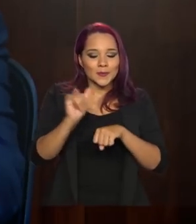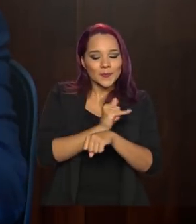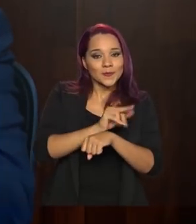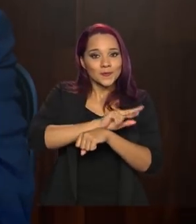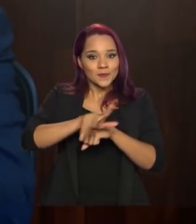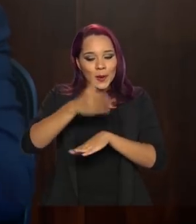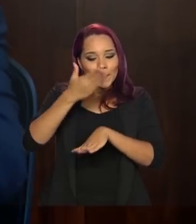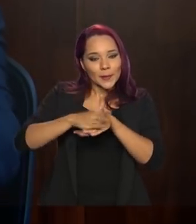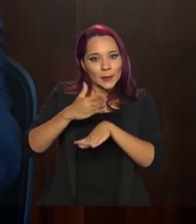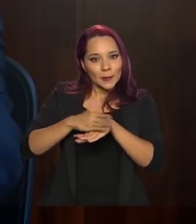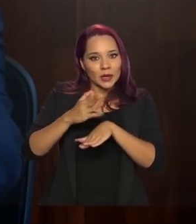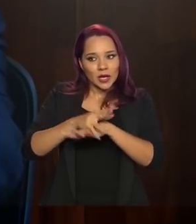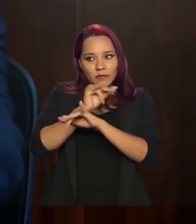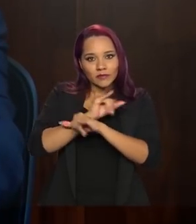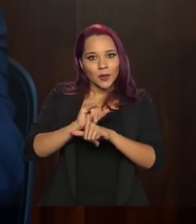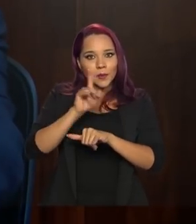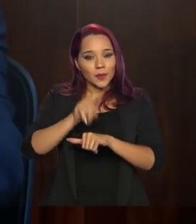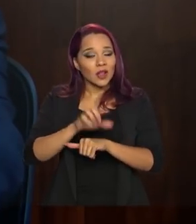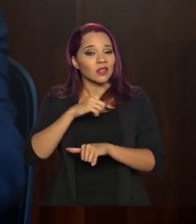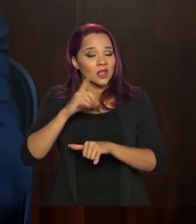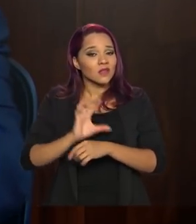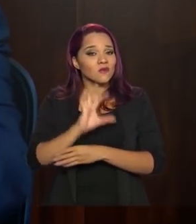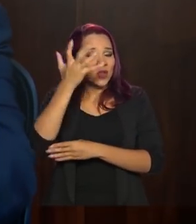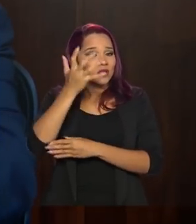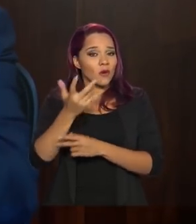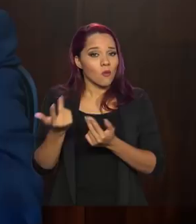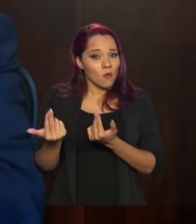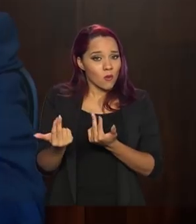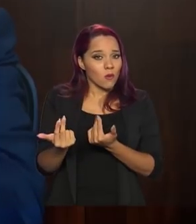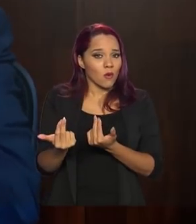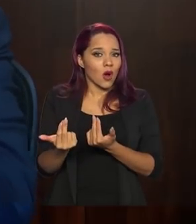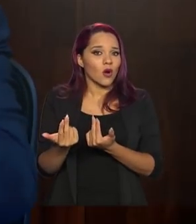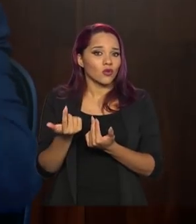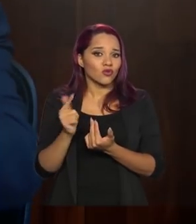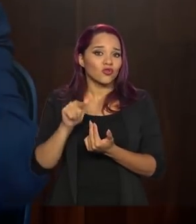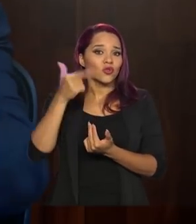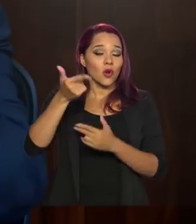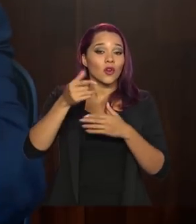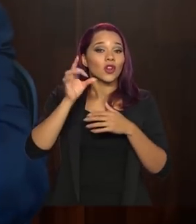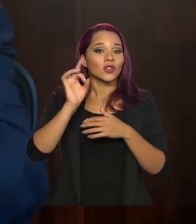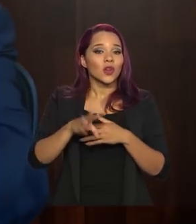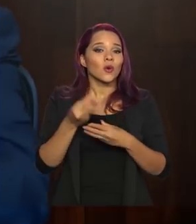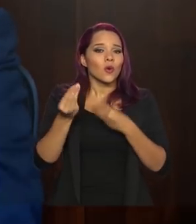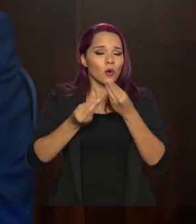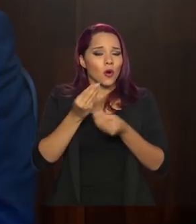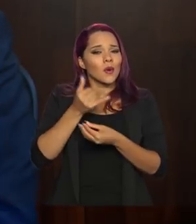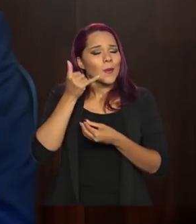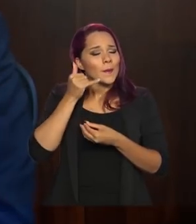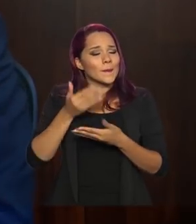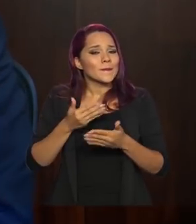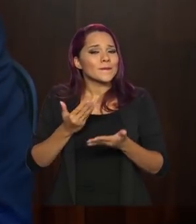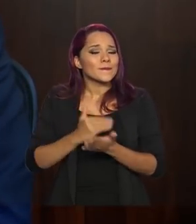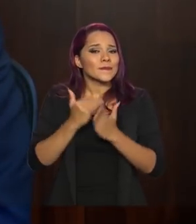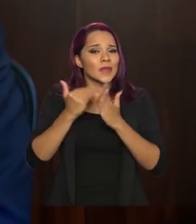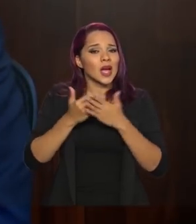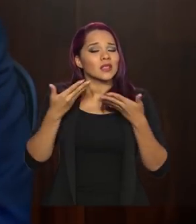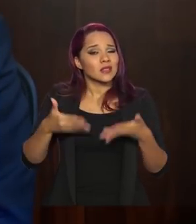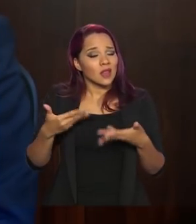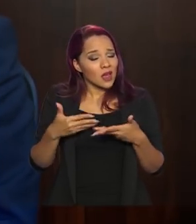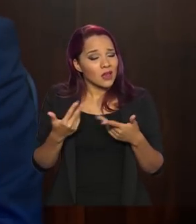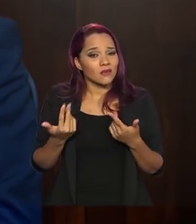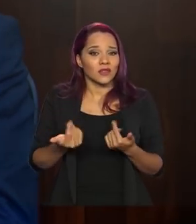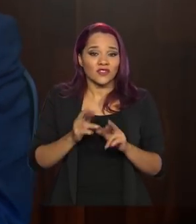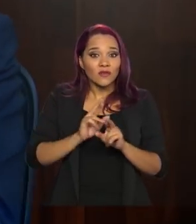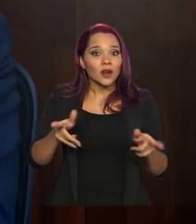brasileira para passar por situações como essa de uma forma mais suave do que está sendo dessa vez.